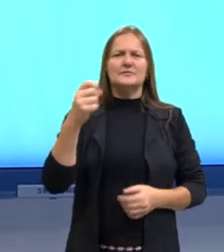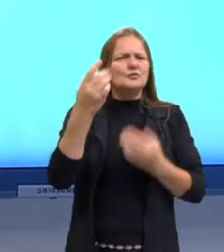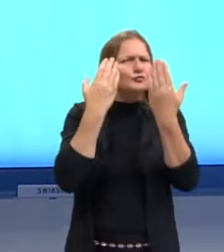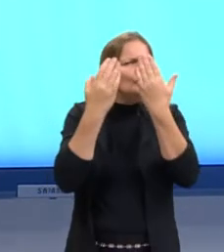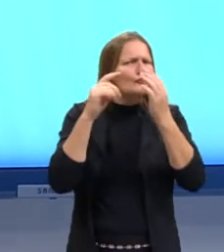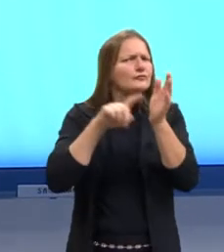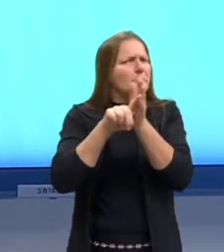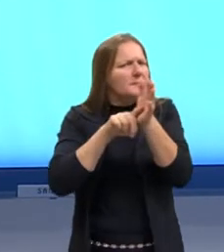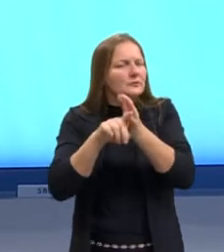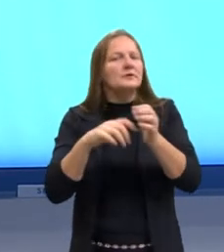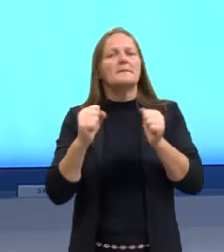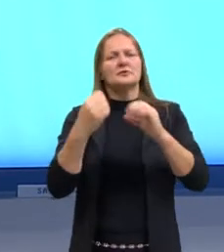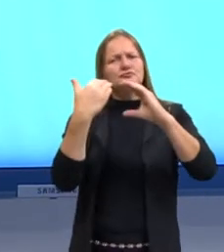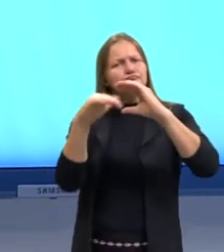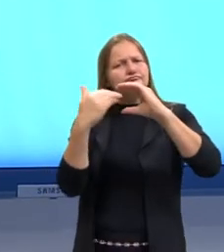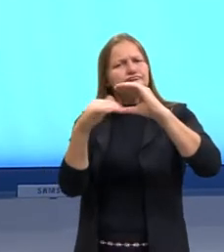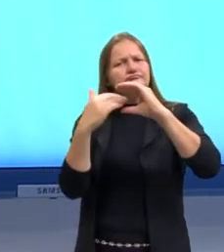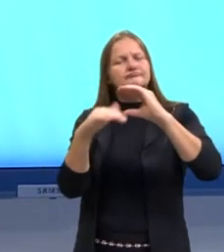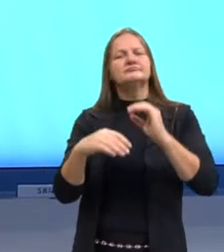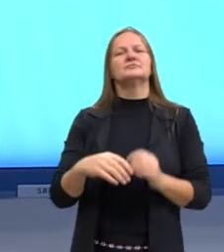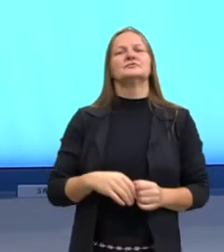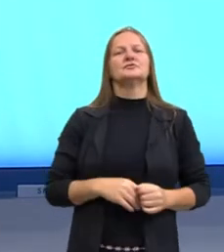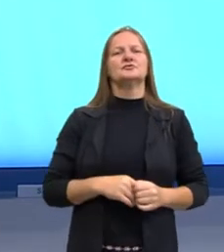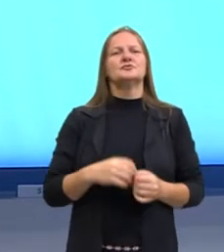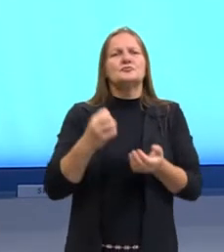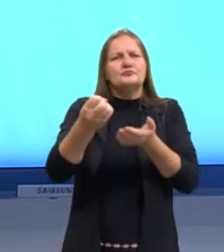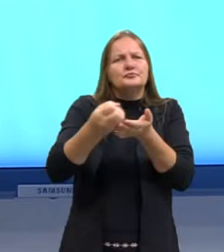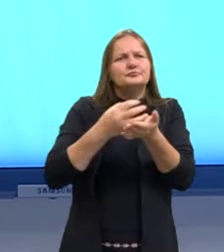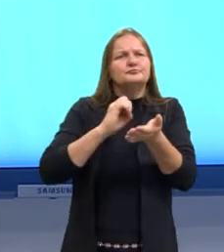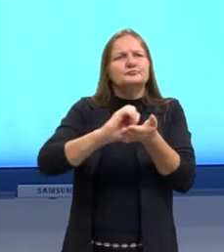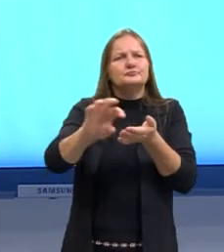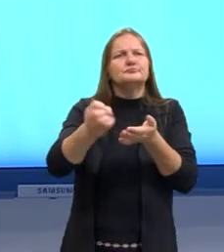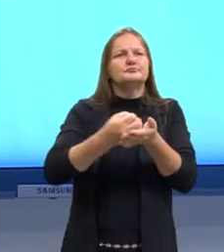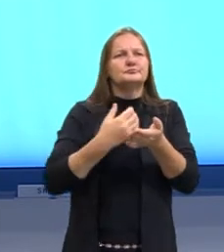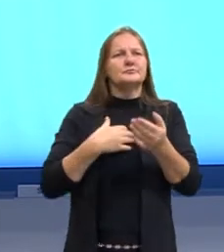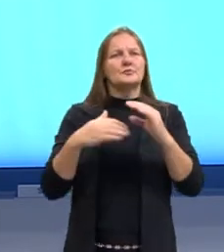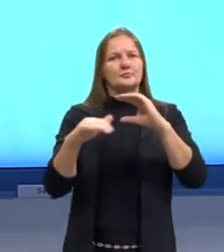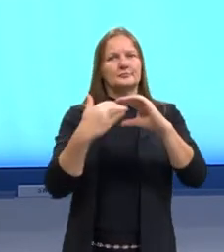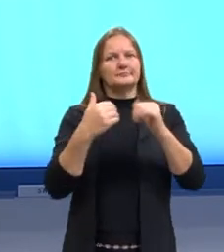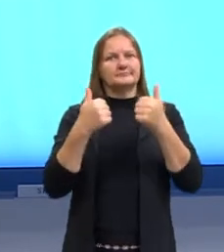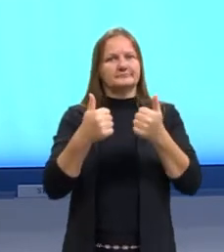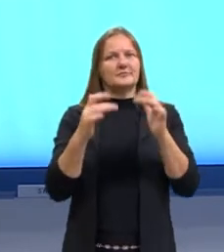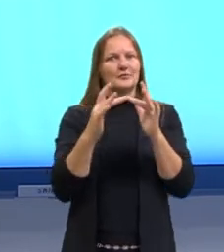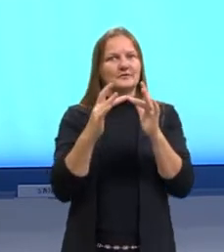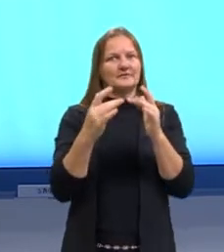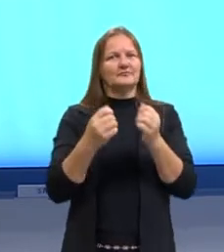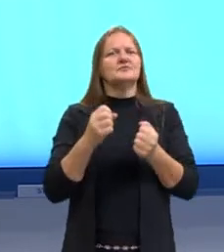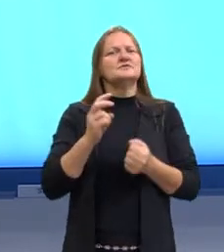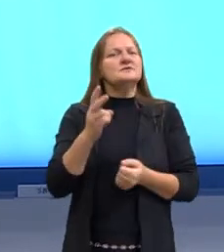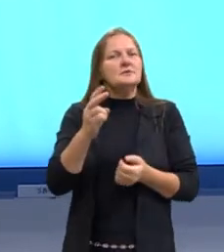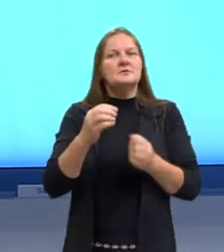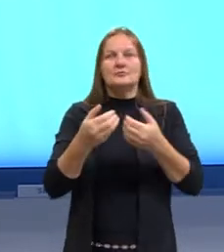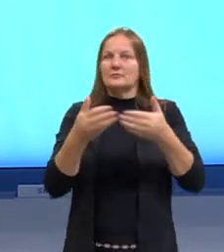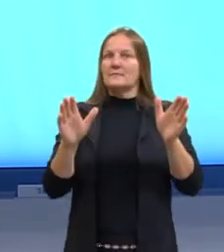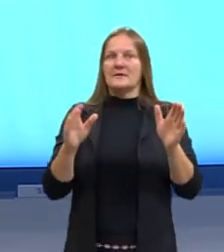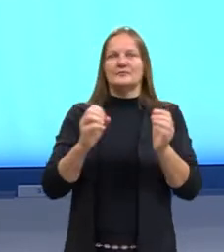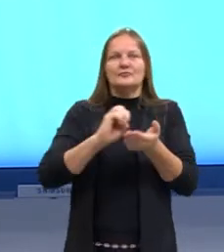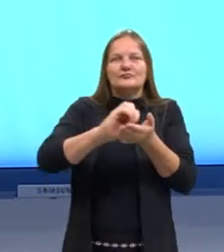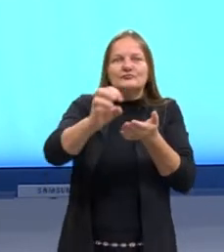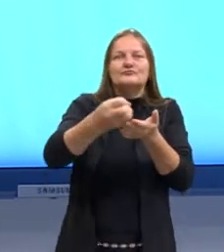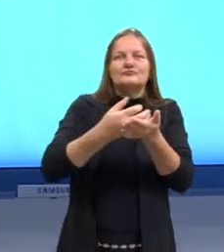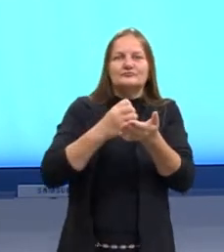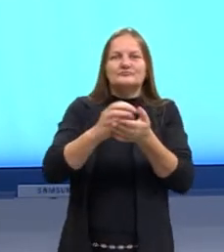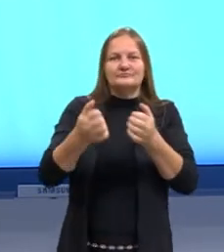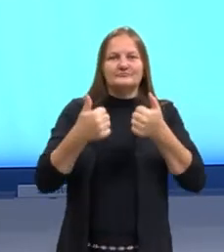mandar e-mail, enviar mensagens, entrar em contato conosco. Nós vamos sempre estar dispostos a